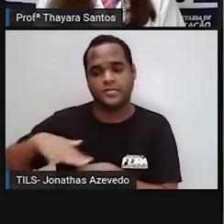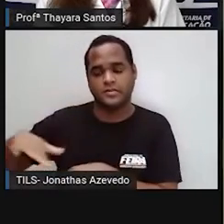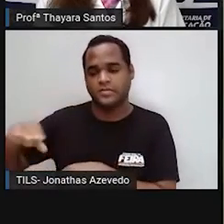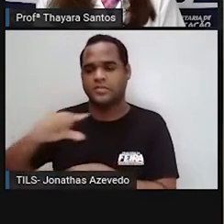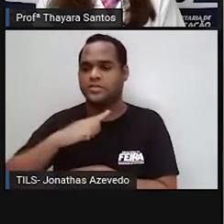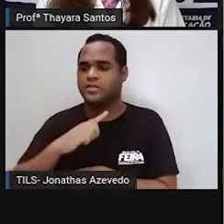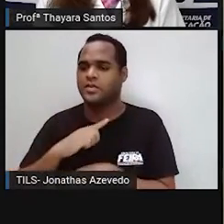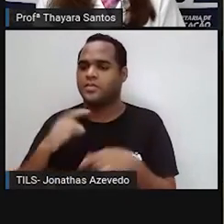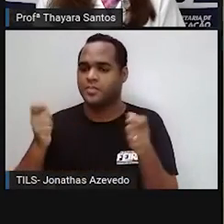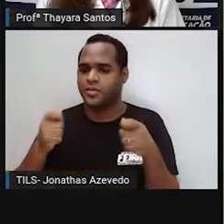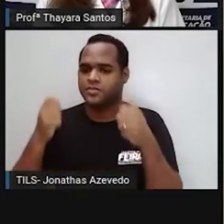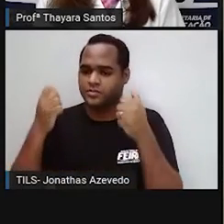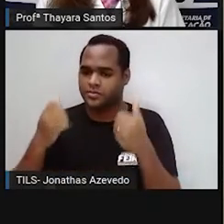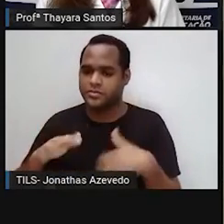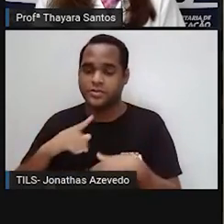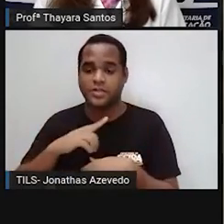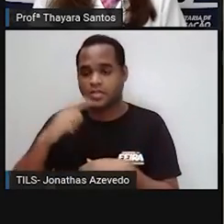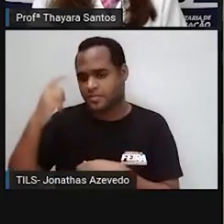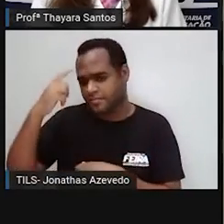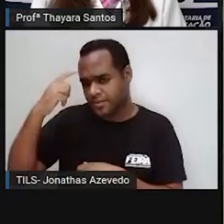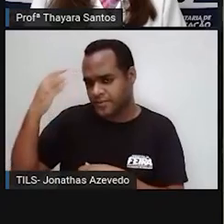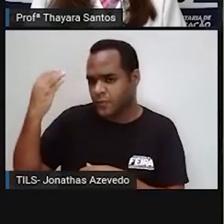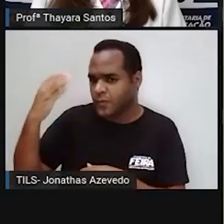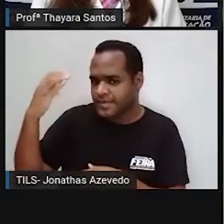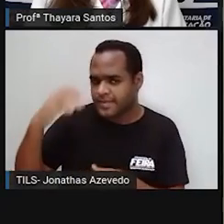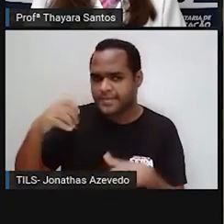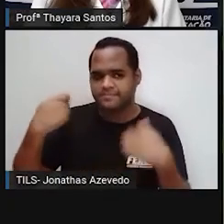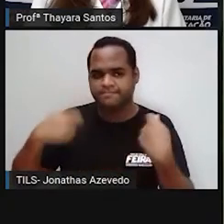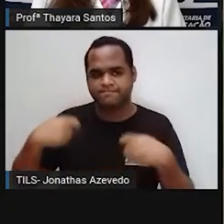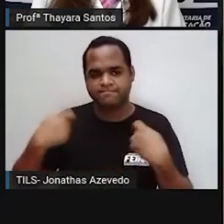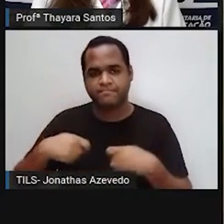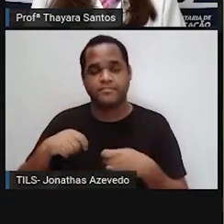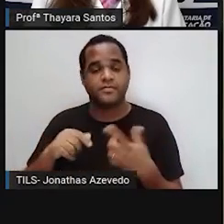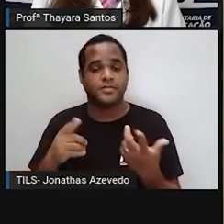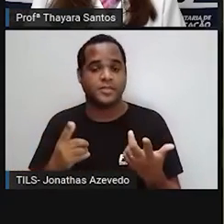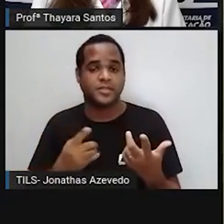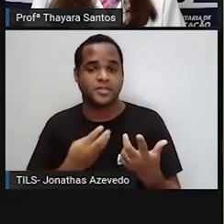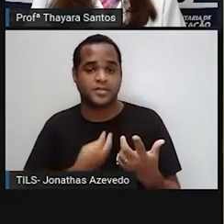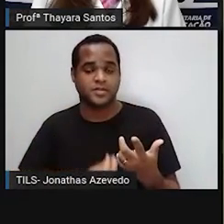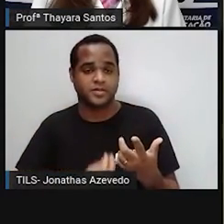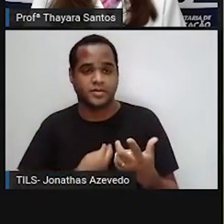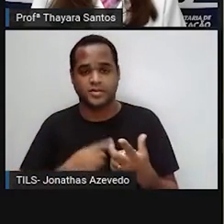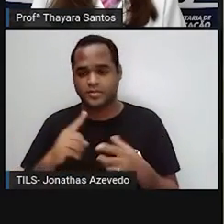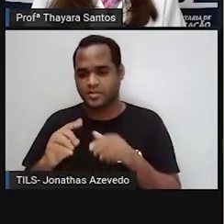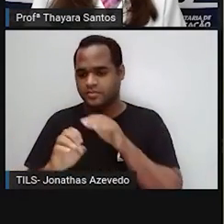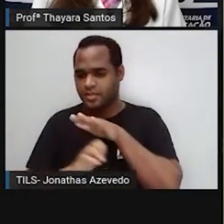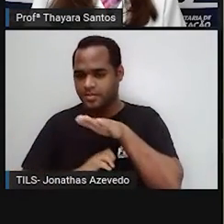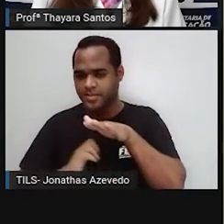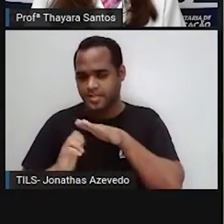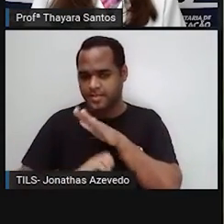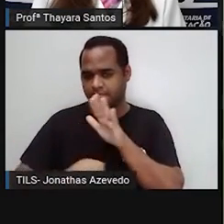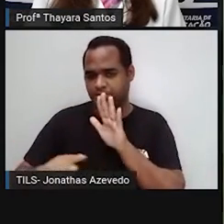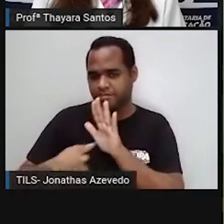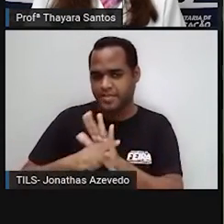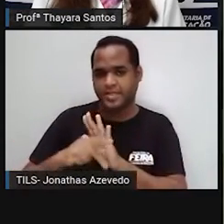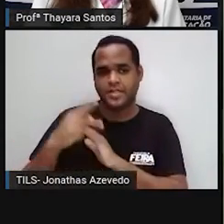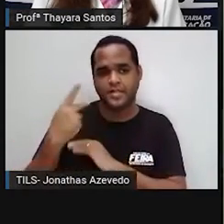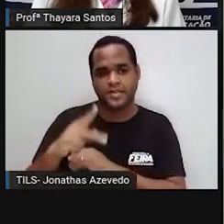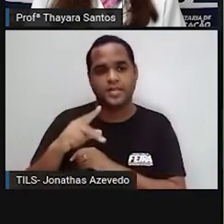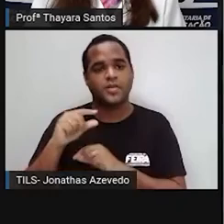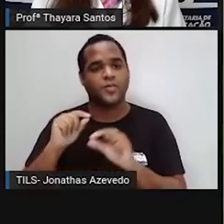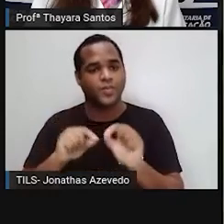escolhas mais conscientes sobre as próprias empresas das quais a gente